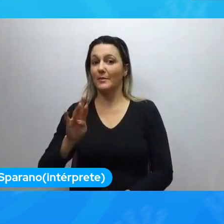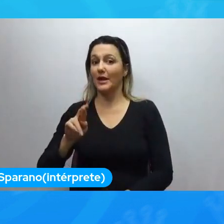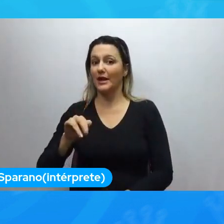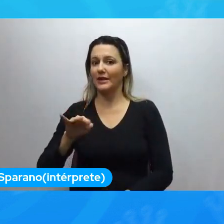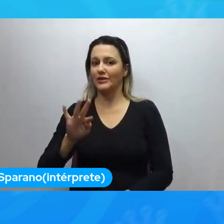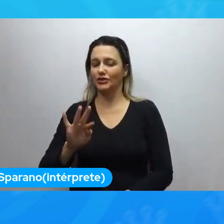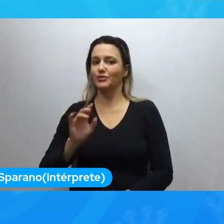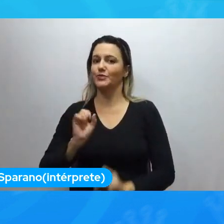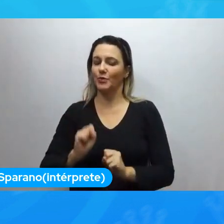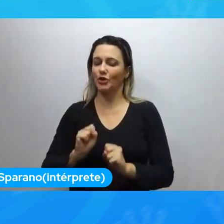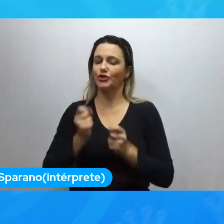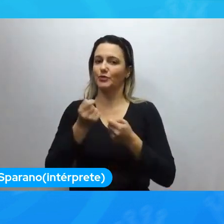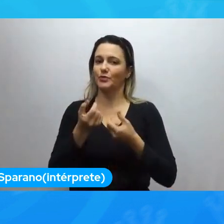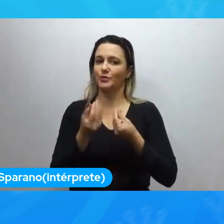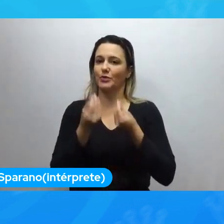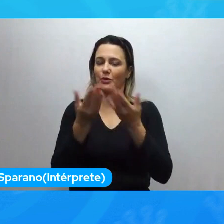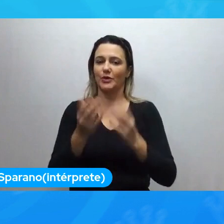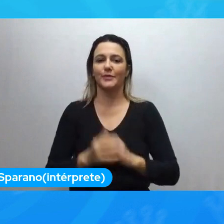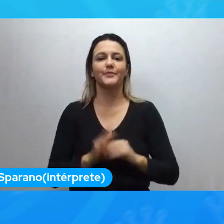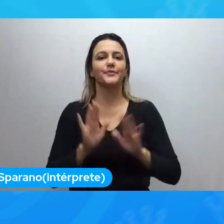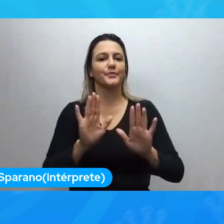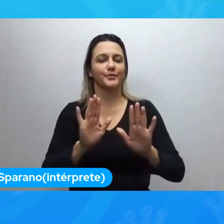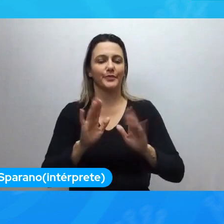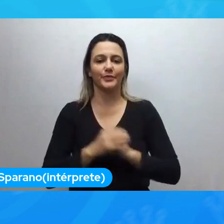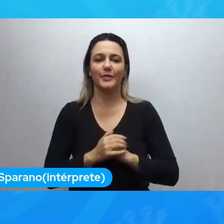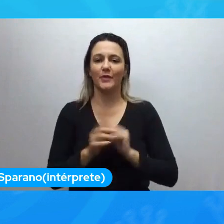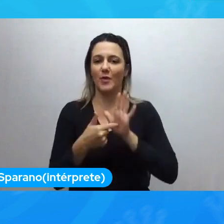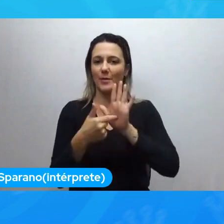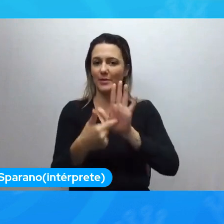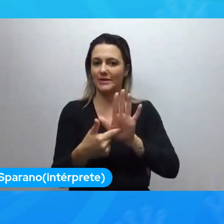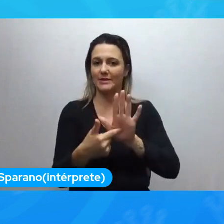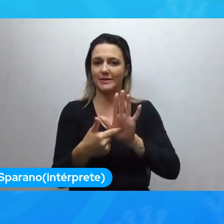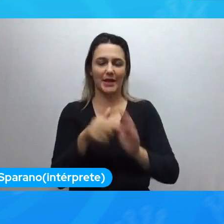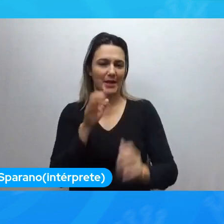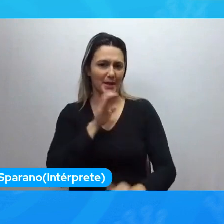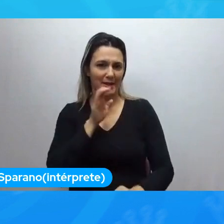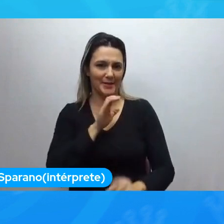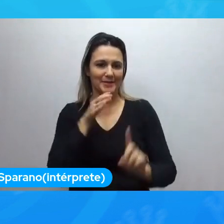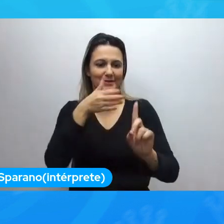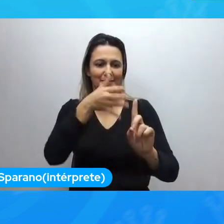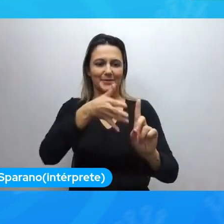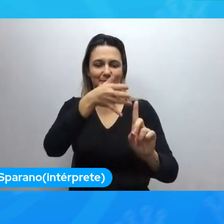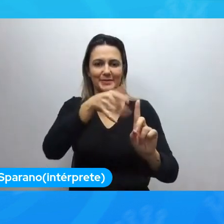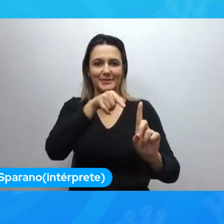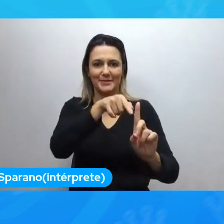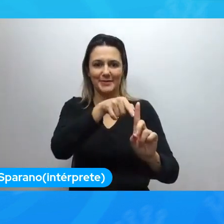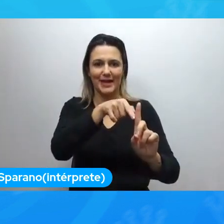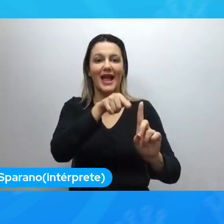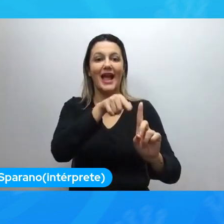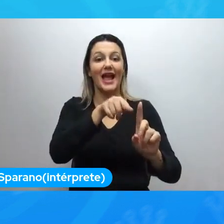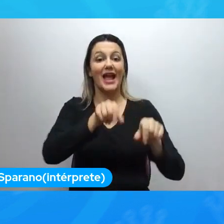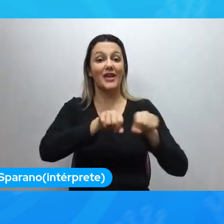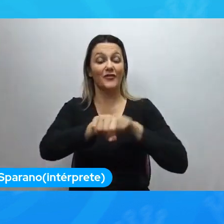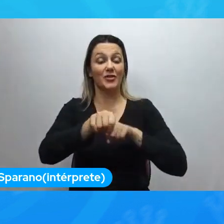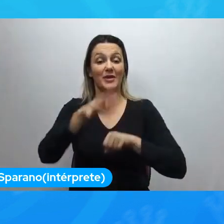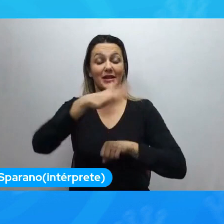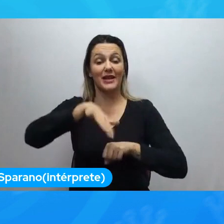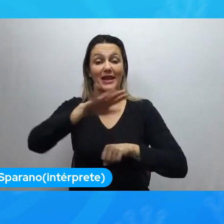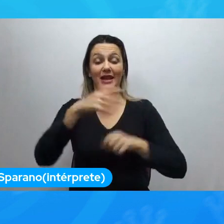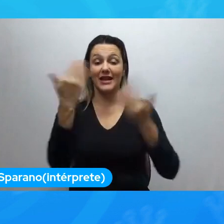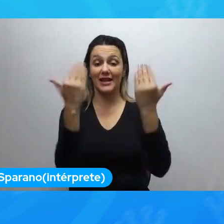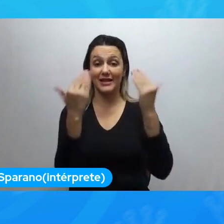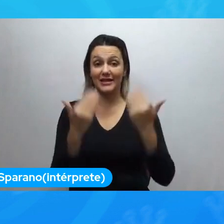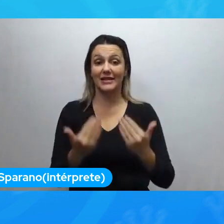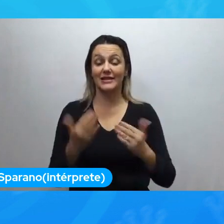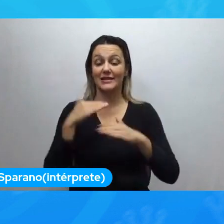Além disso, né? Ah não, tranquilo. Vou apresentar logo quem é a Ana, quem não é a Anne Sely. Ela é formada em análise e desenvolvimento